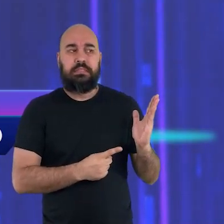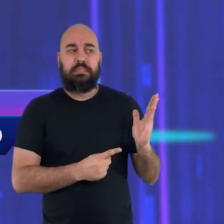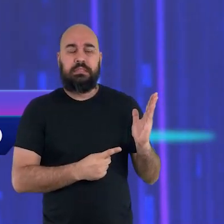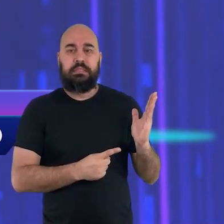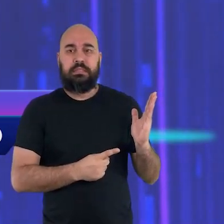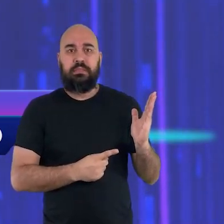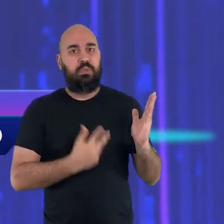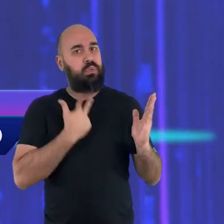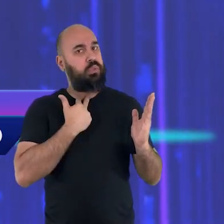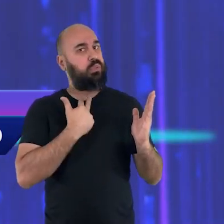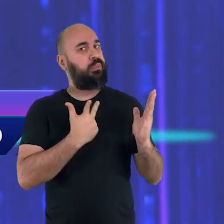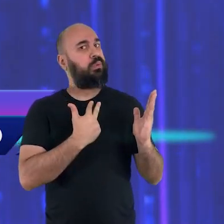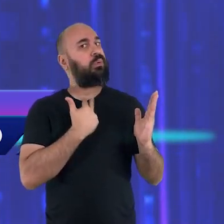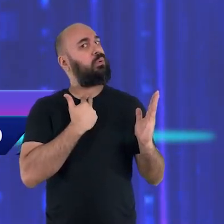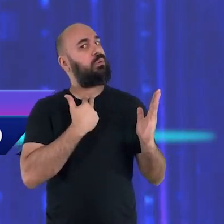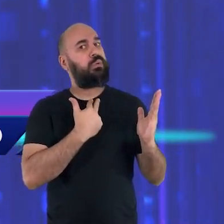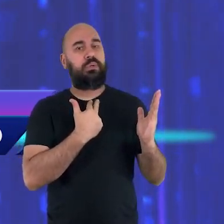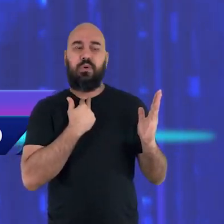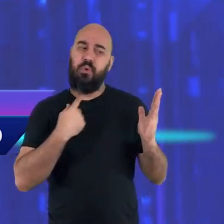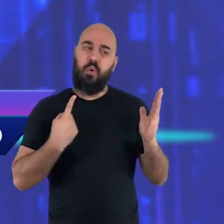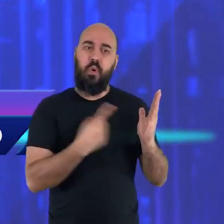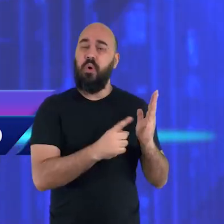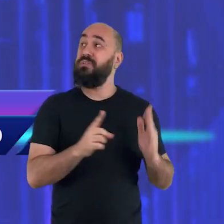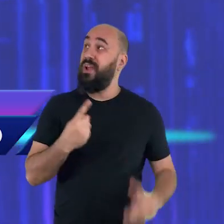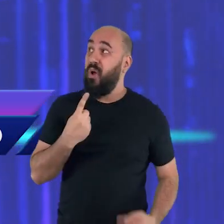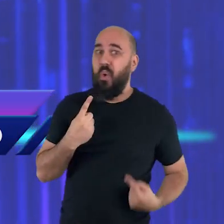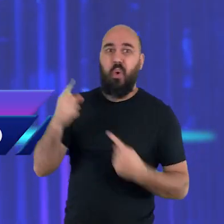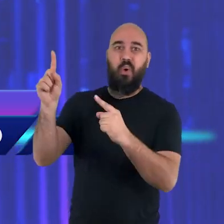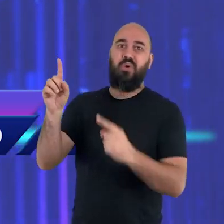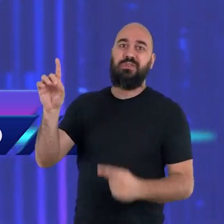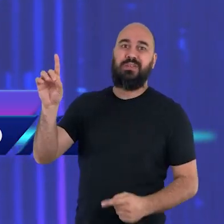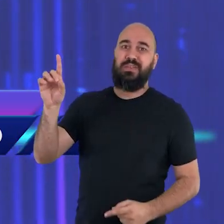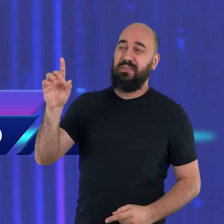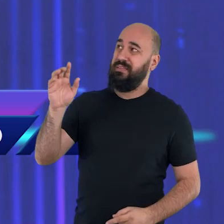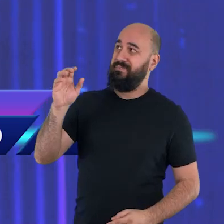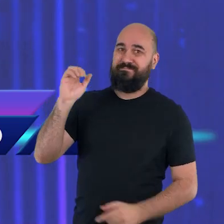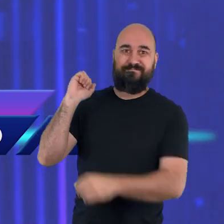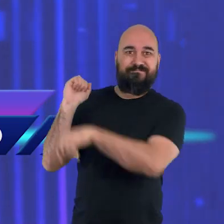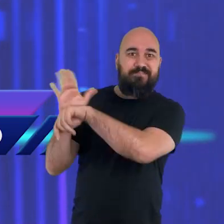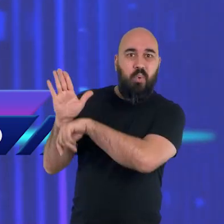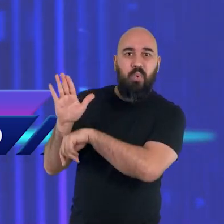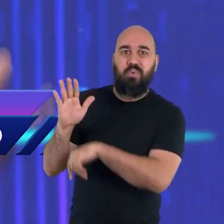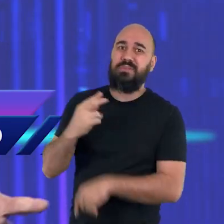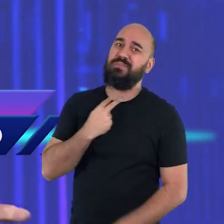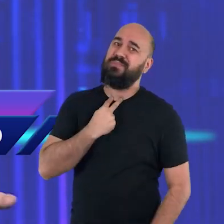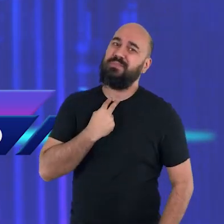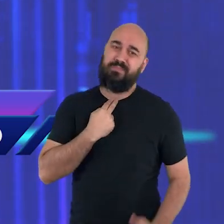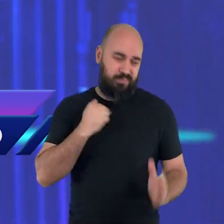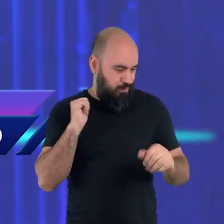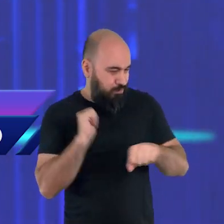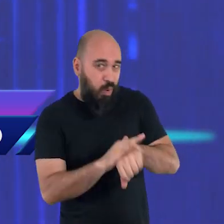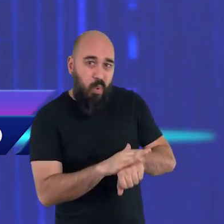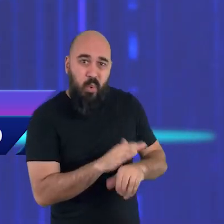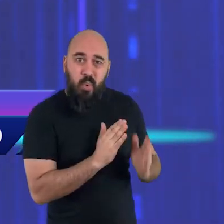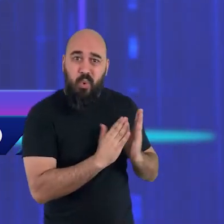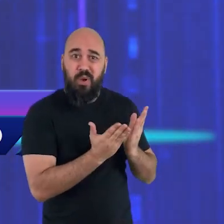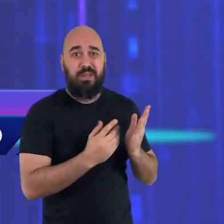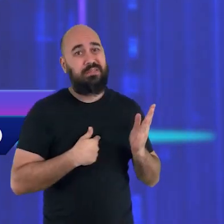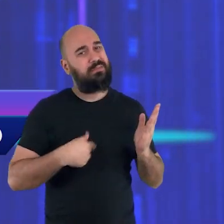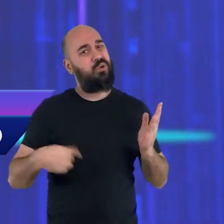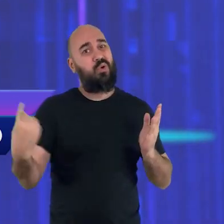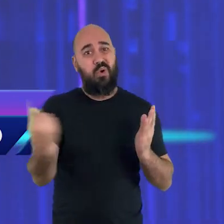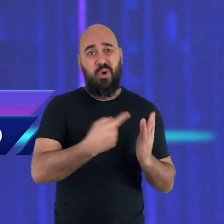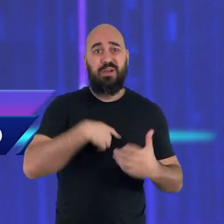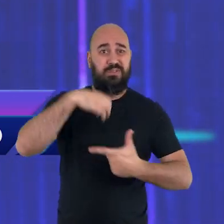a verdade. E eu tenho um compromisso aqui, no Arena do Futuro, a TV Novo Tempo, a escola bíblica, a rádio Novo